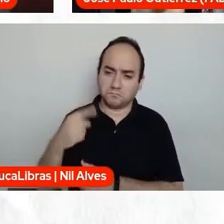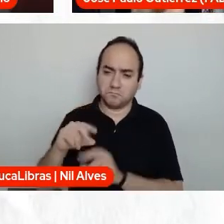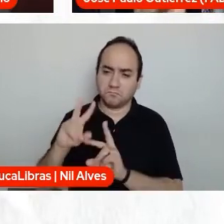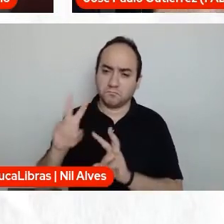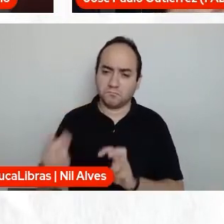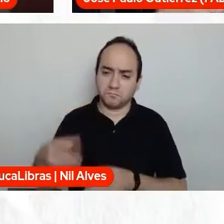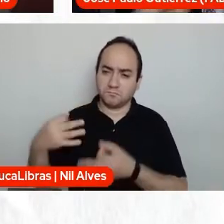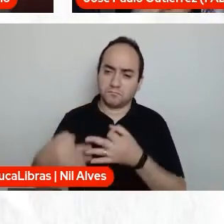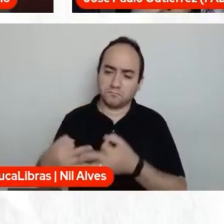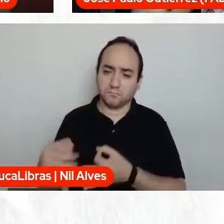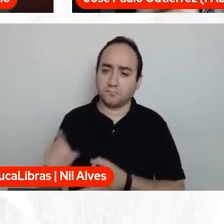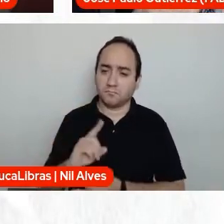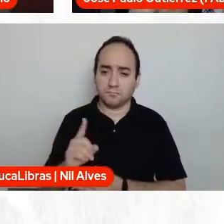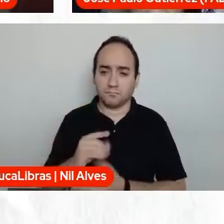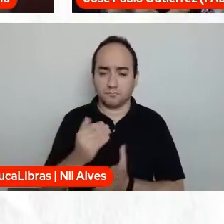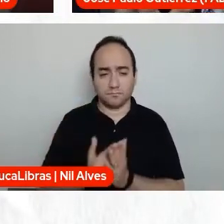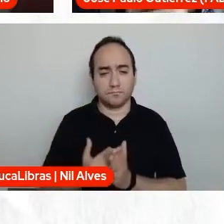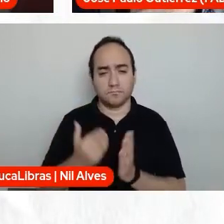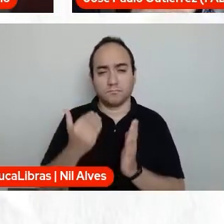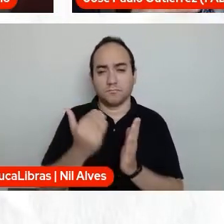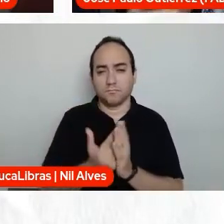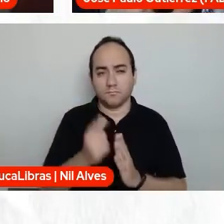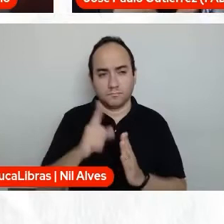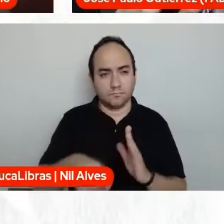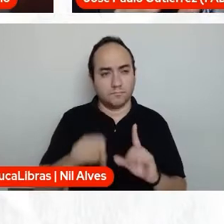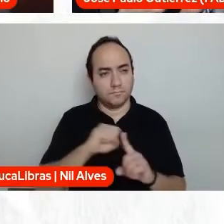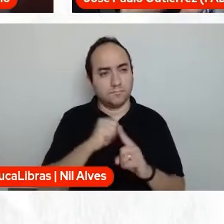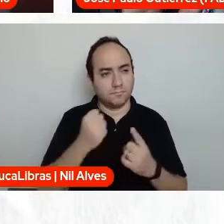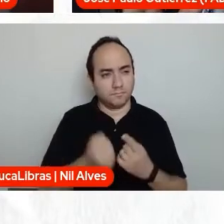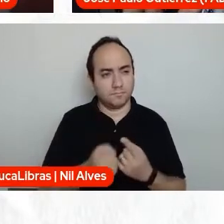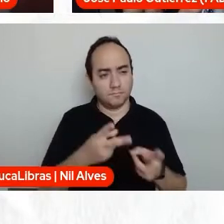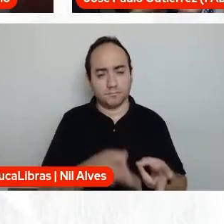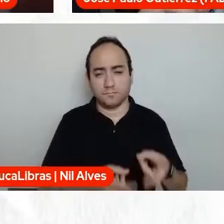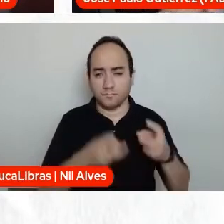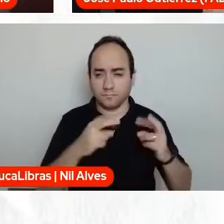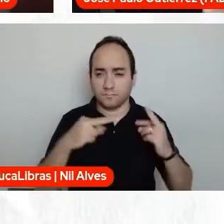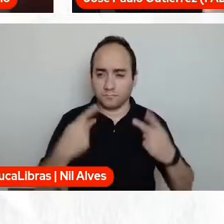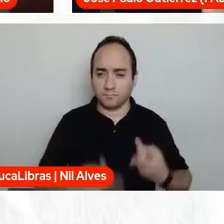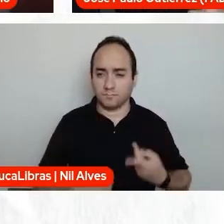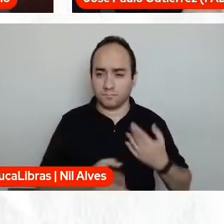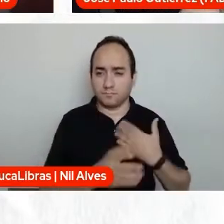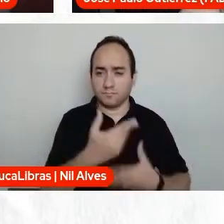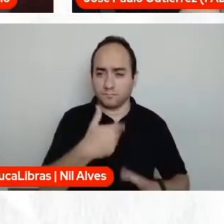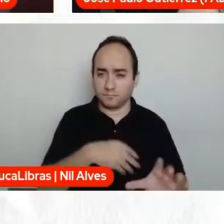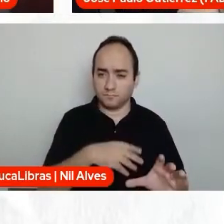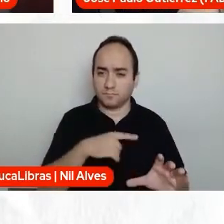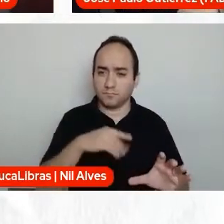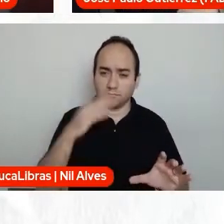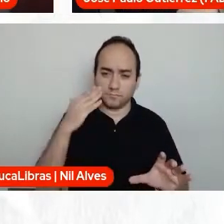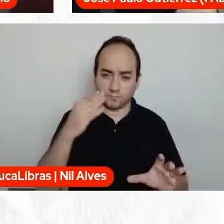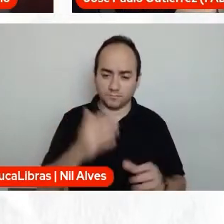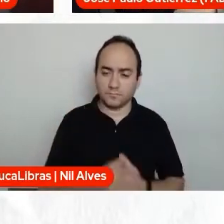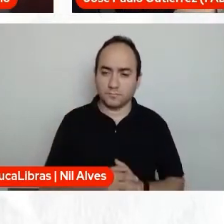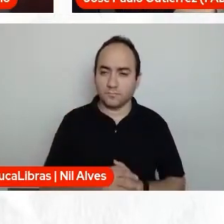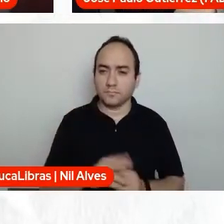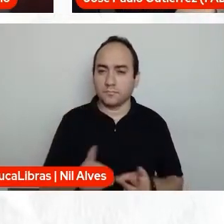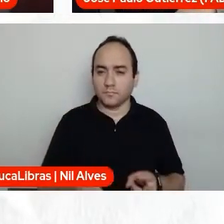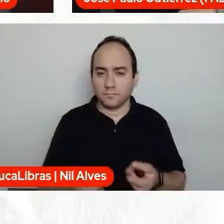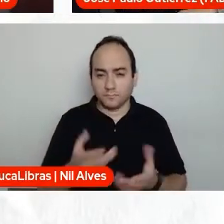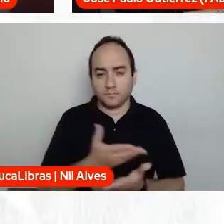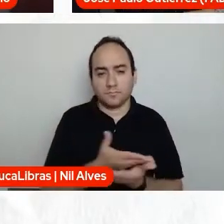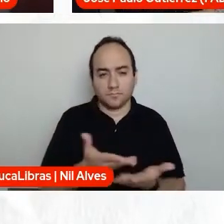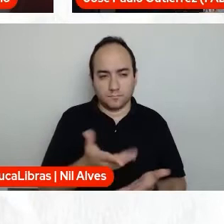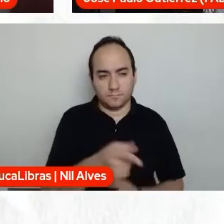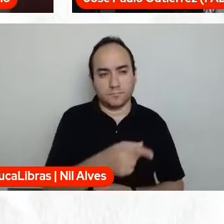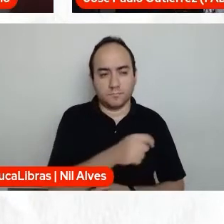né? O juiz, mas que tem todo esse lado social, todo esse lado humano. Então, tem sido uma experiência muito grata, muito positiva, muito